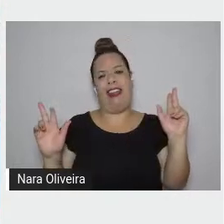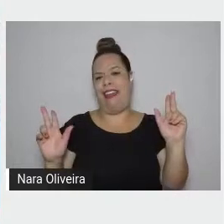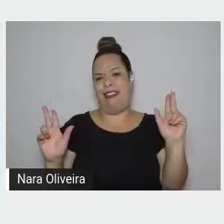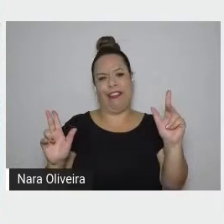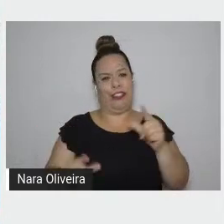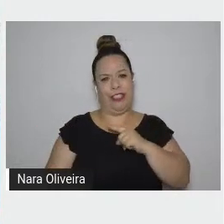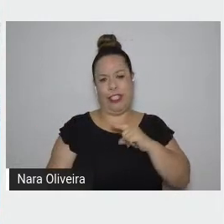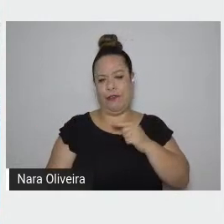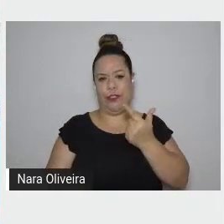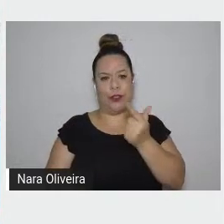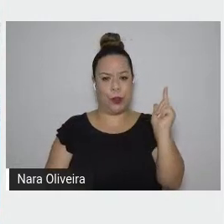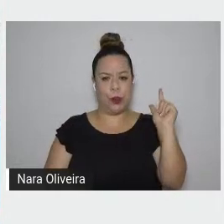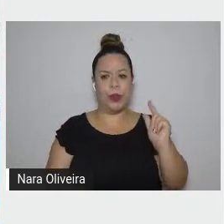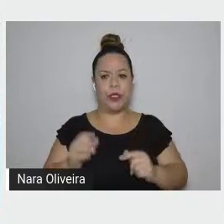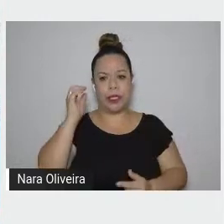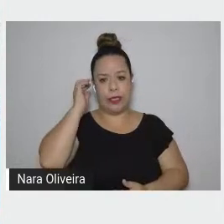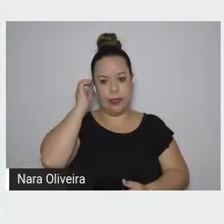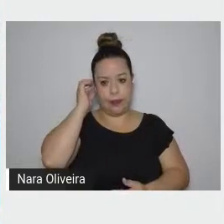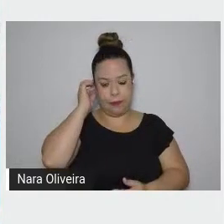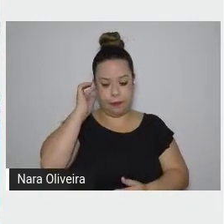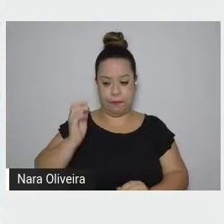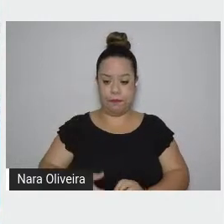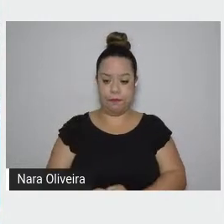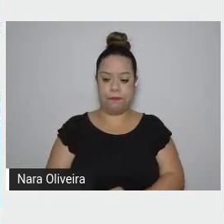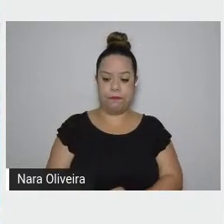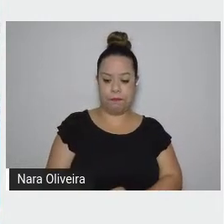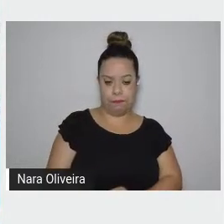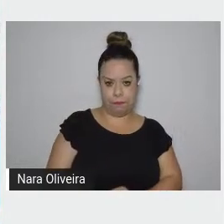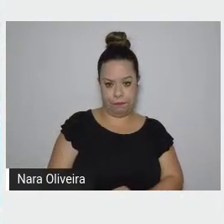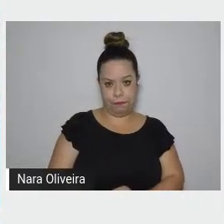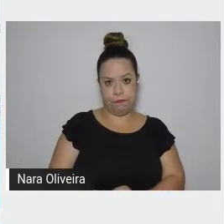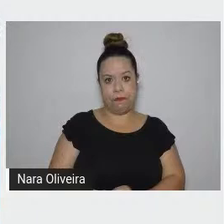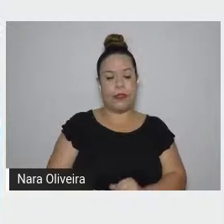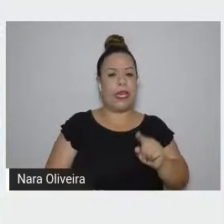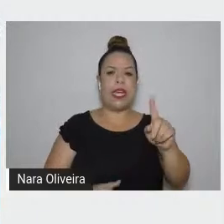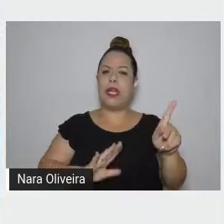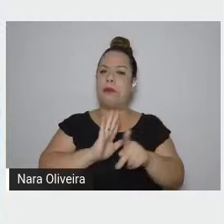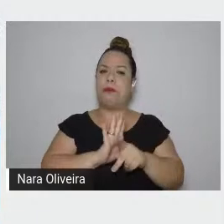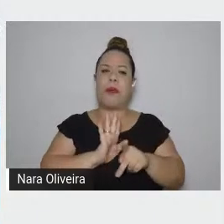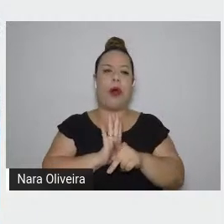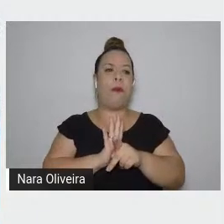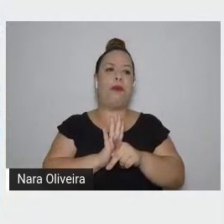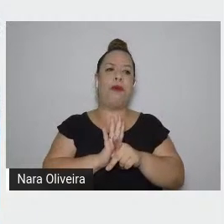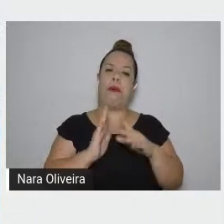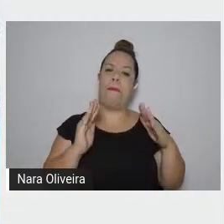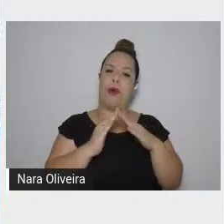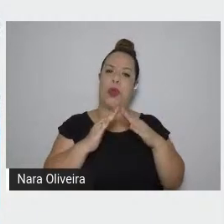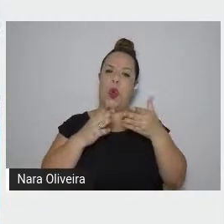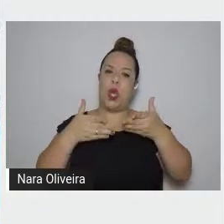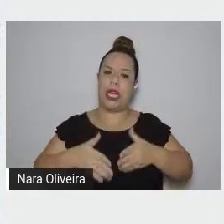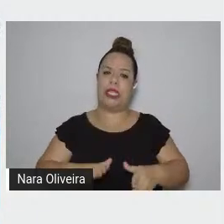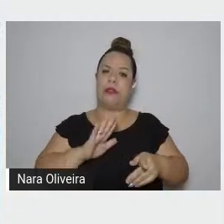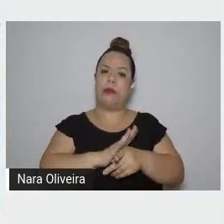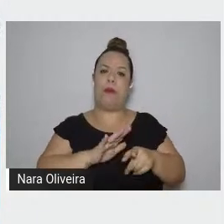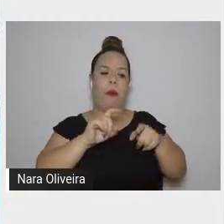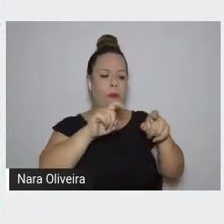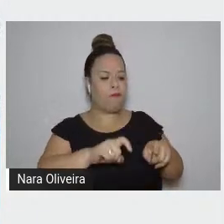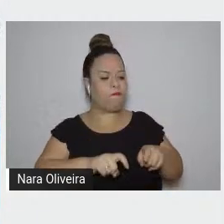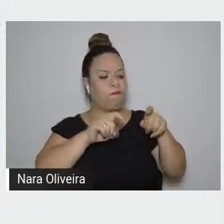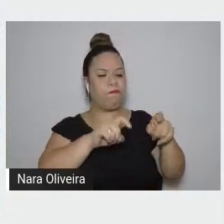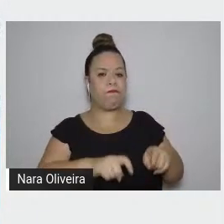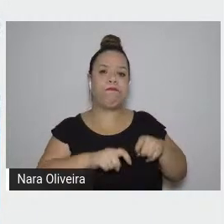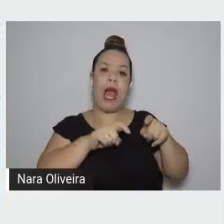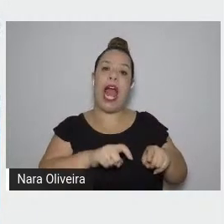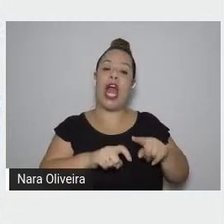a sua origem camponesa e o que aconteceu